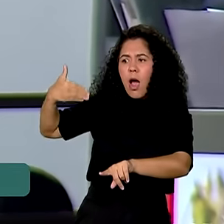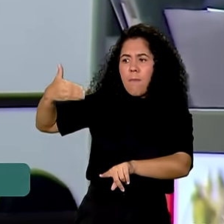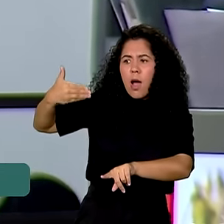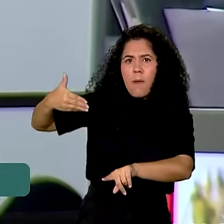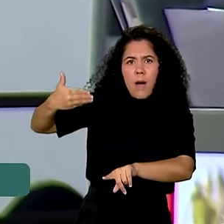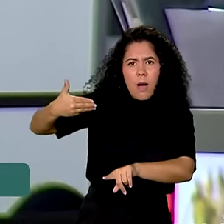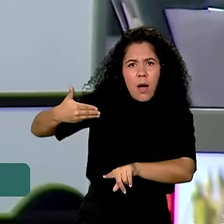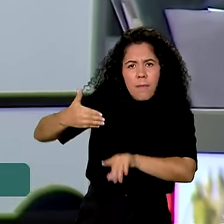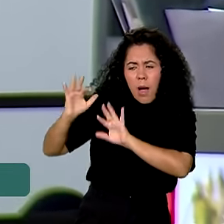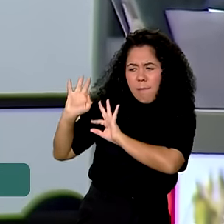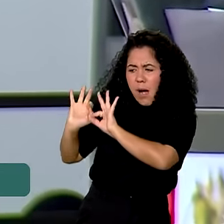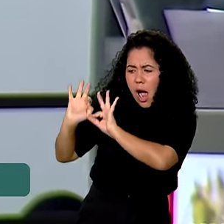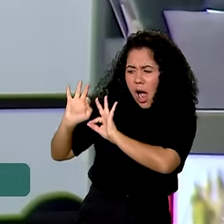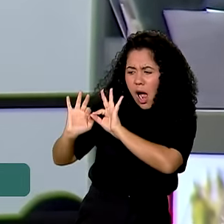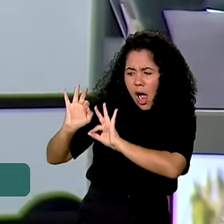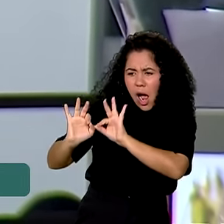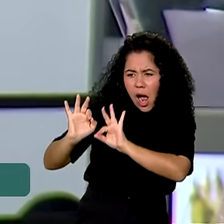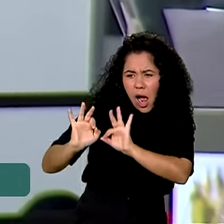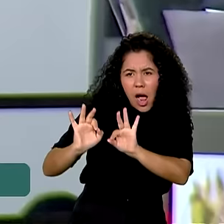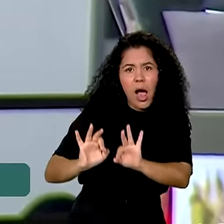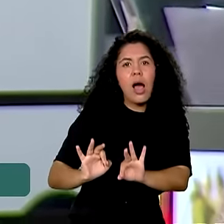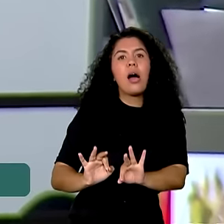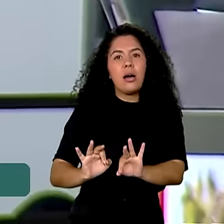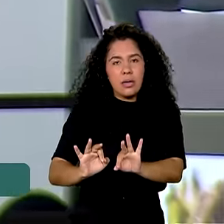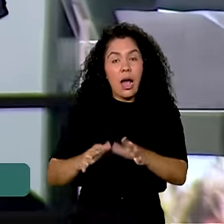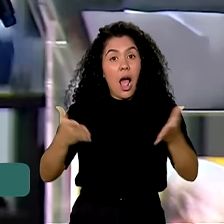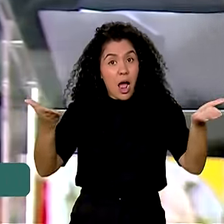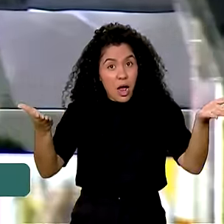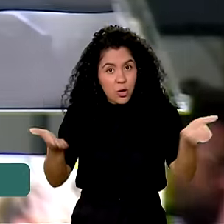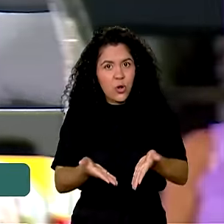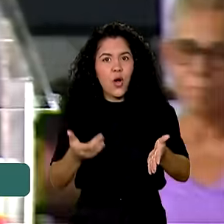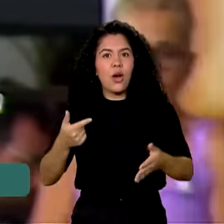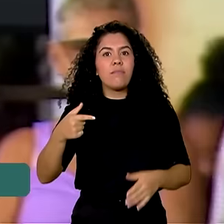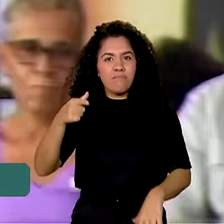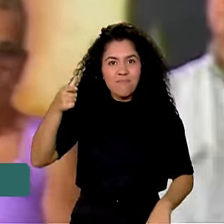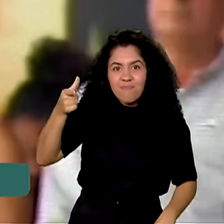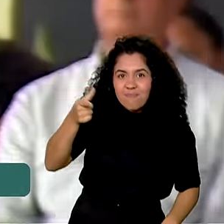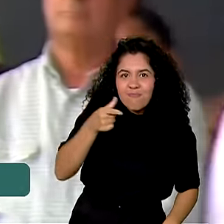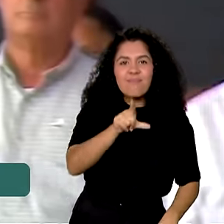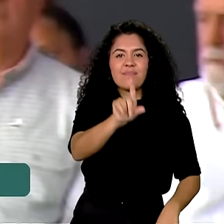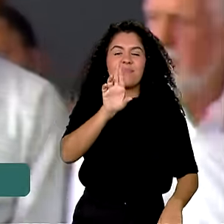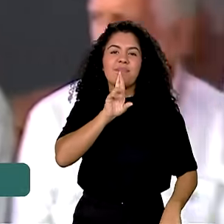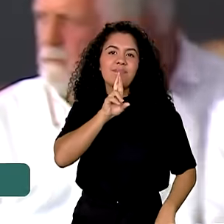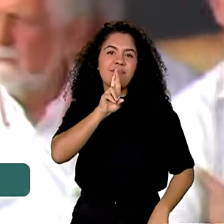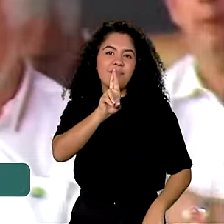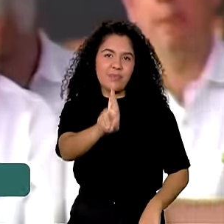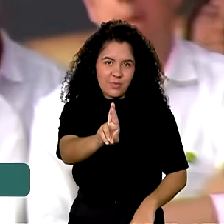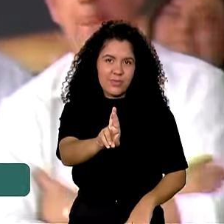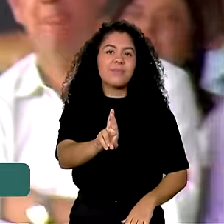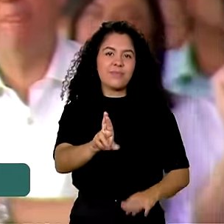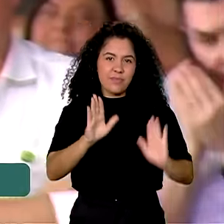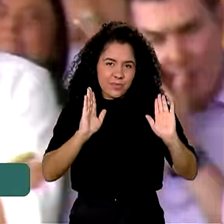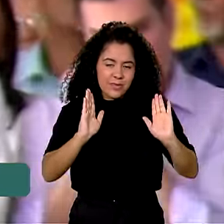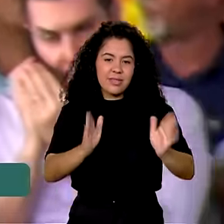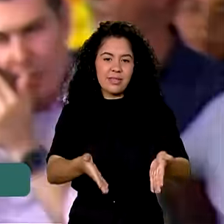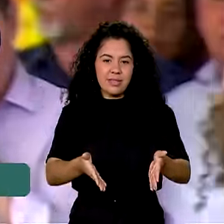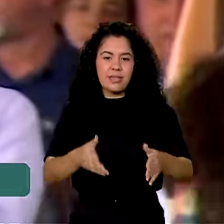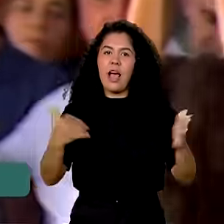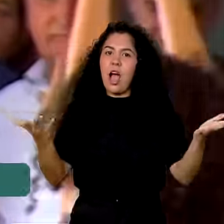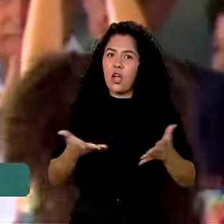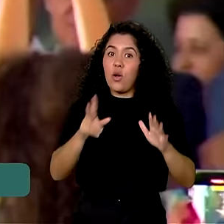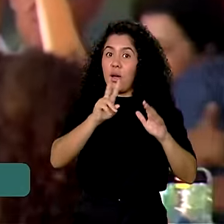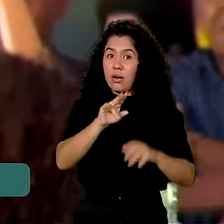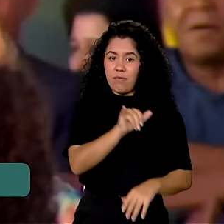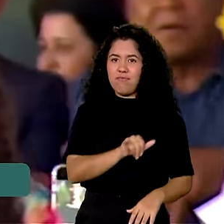a terra, semeamos, colocamos adubo, colocamos a semente e agora nós vamos viajar ao